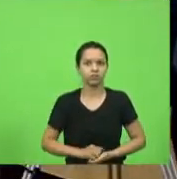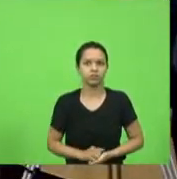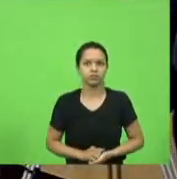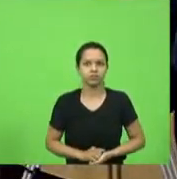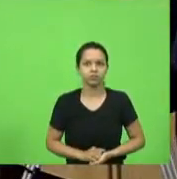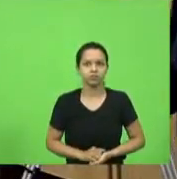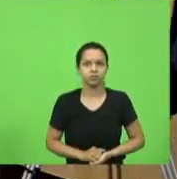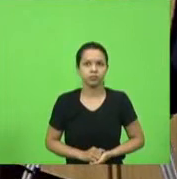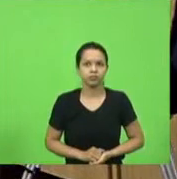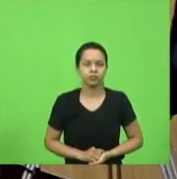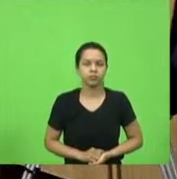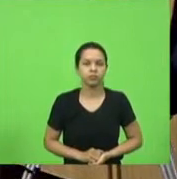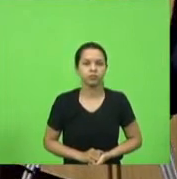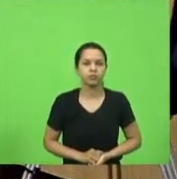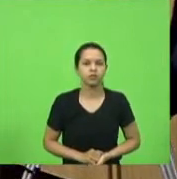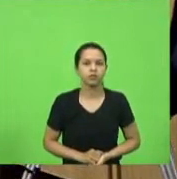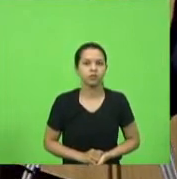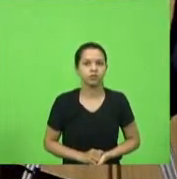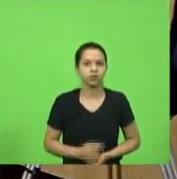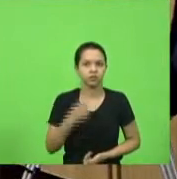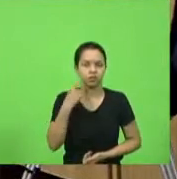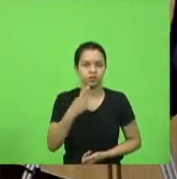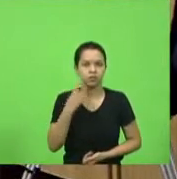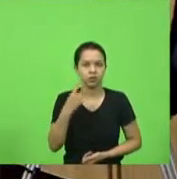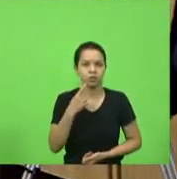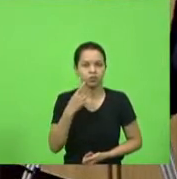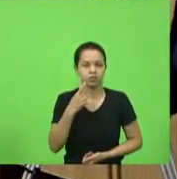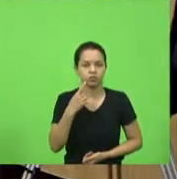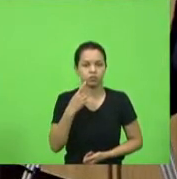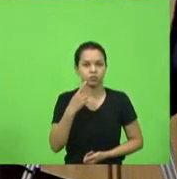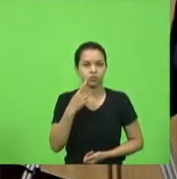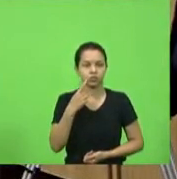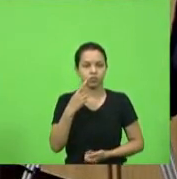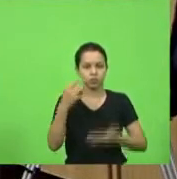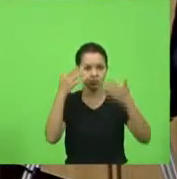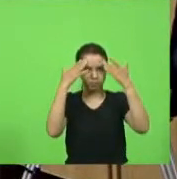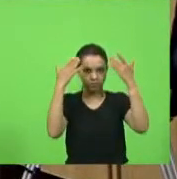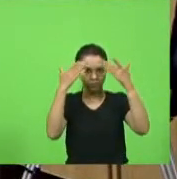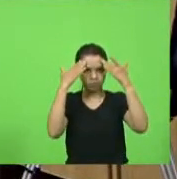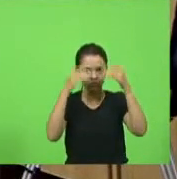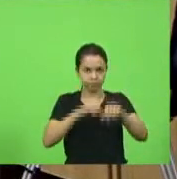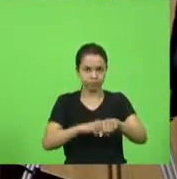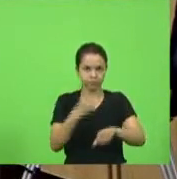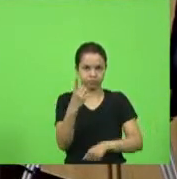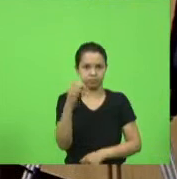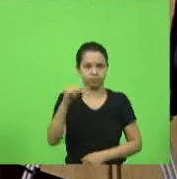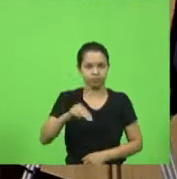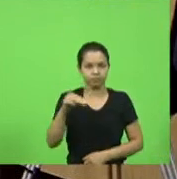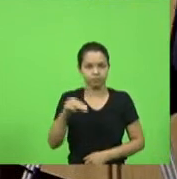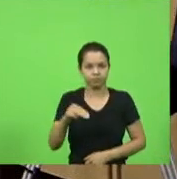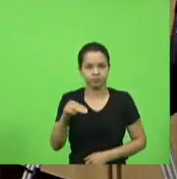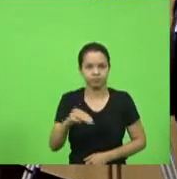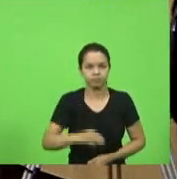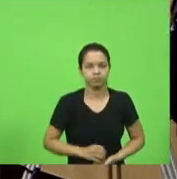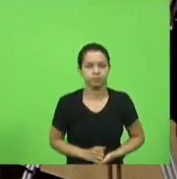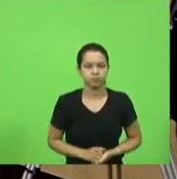Dando sequência, deputado José Milton, por 10 minutos. Deputado.